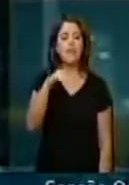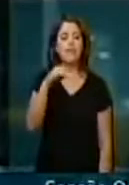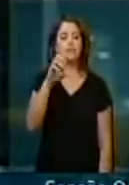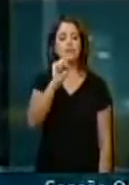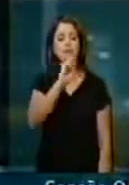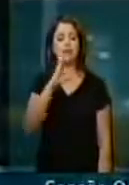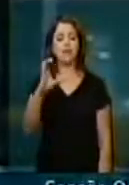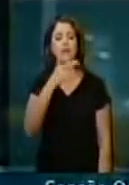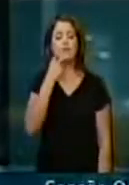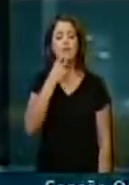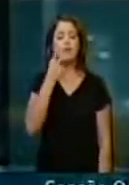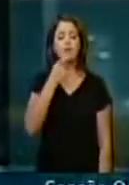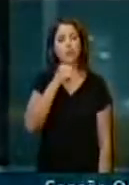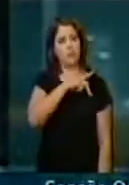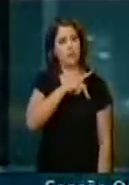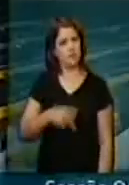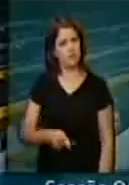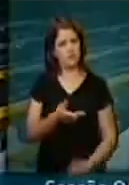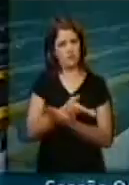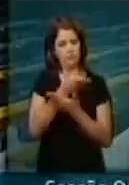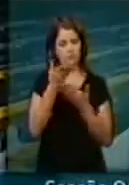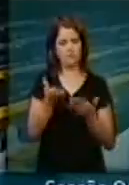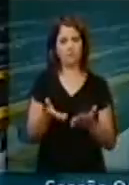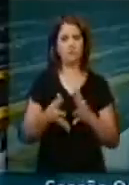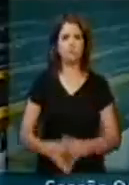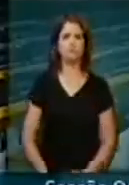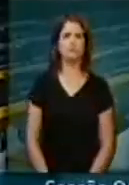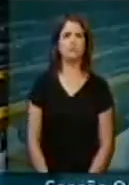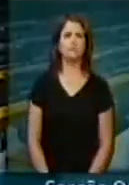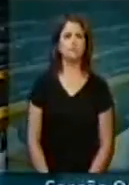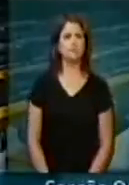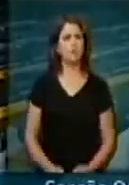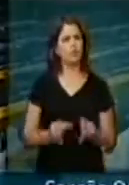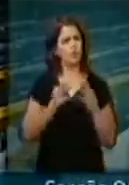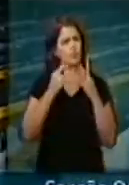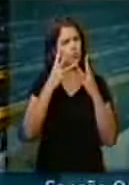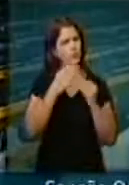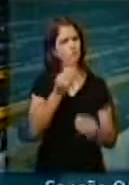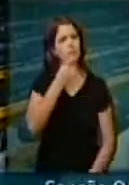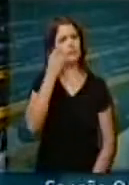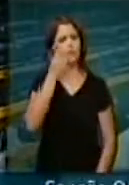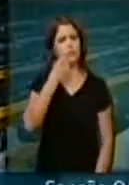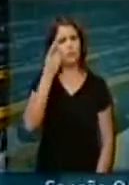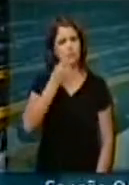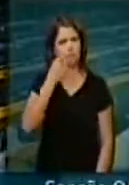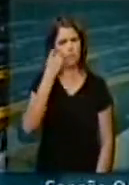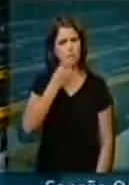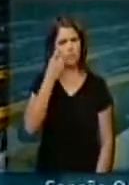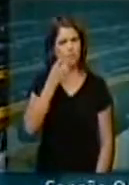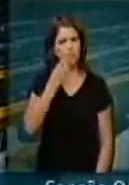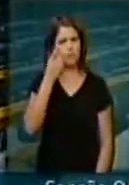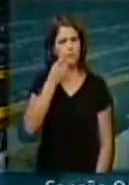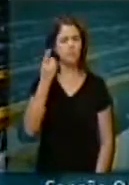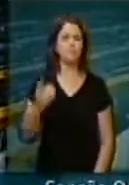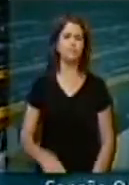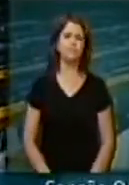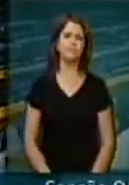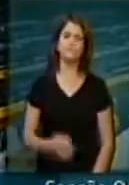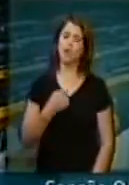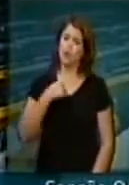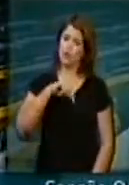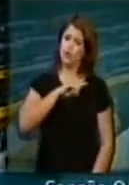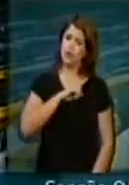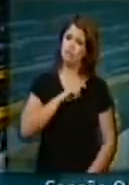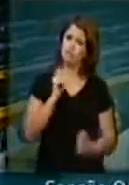Senhora Presidente, senhores parlamentares, poderíamos